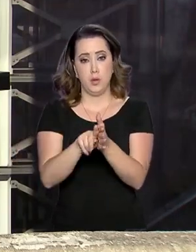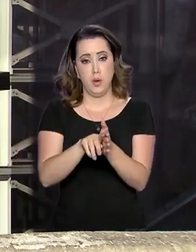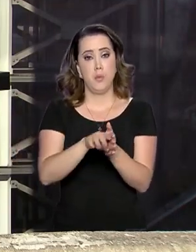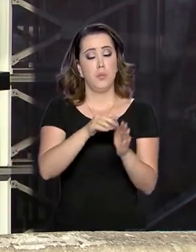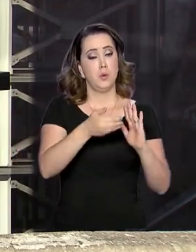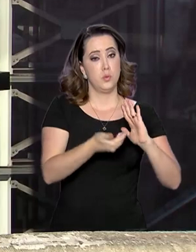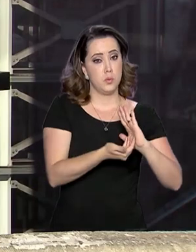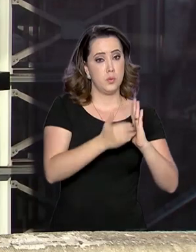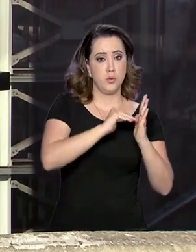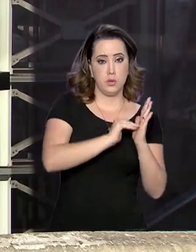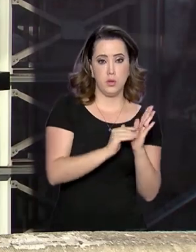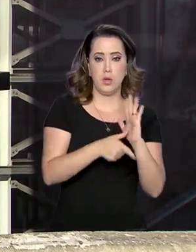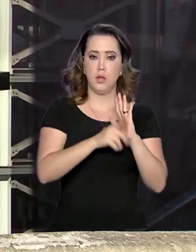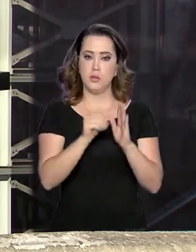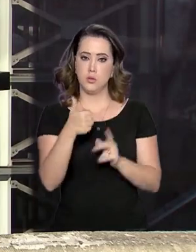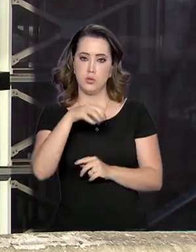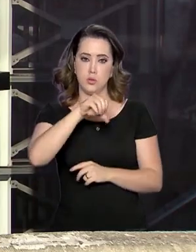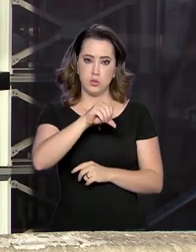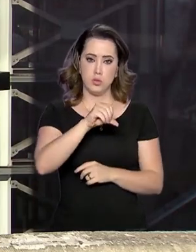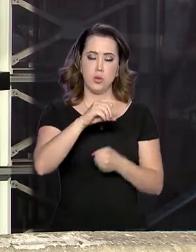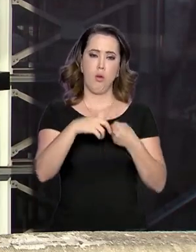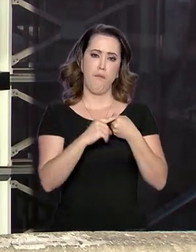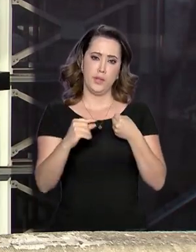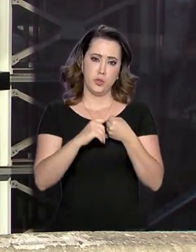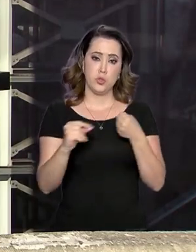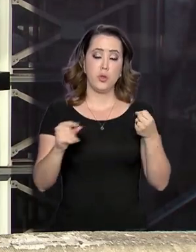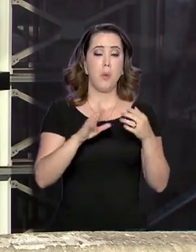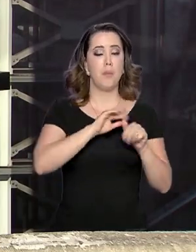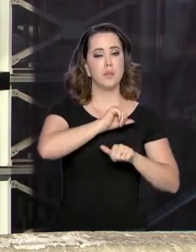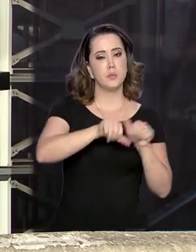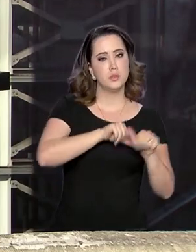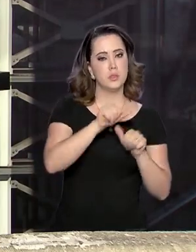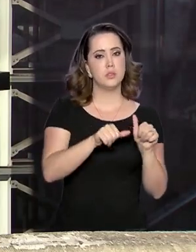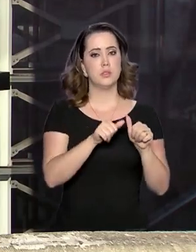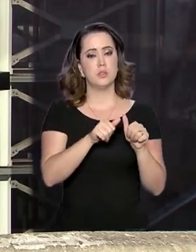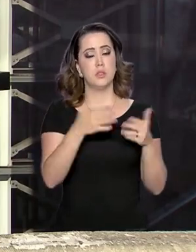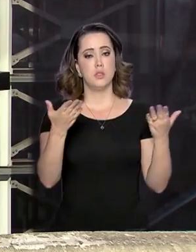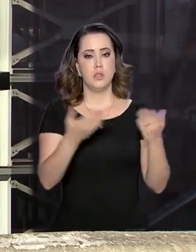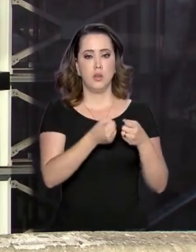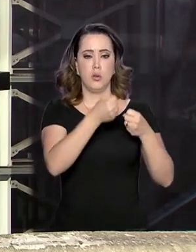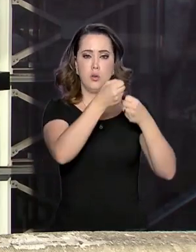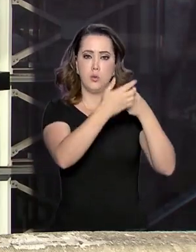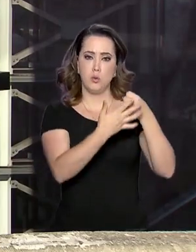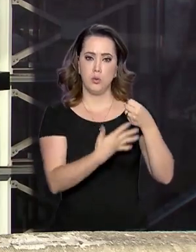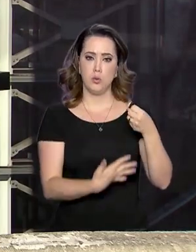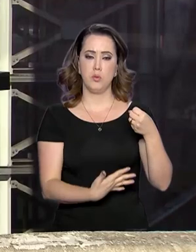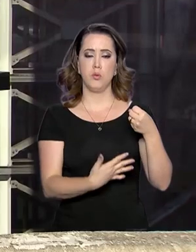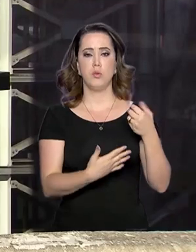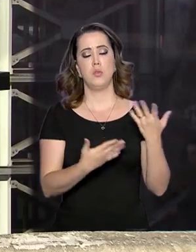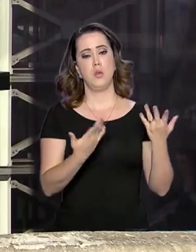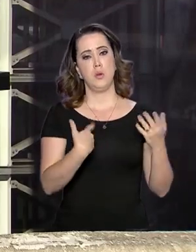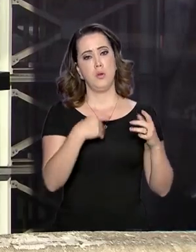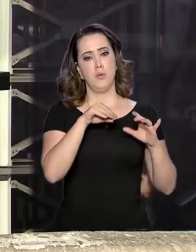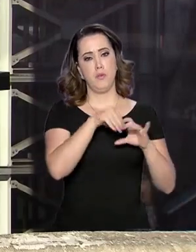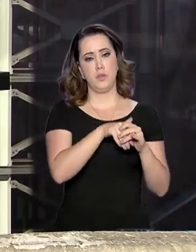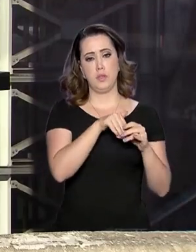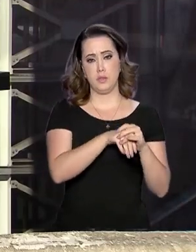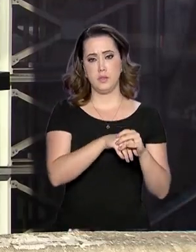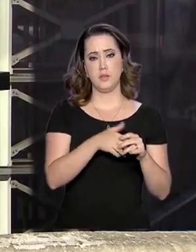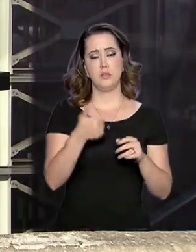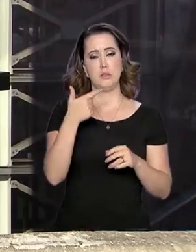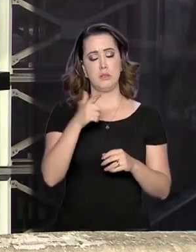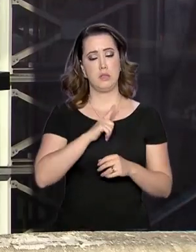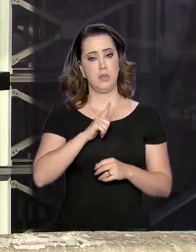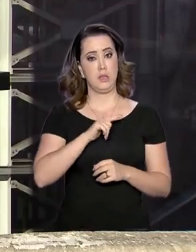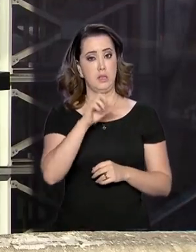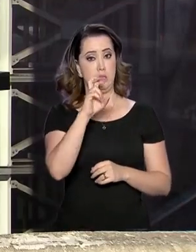o texto tinha 19 artigos, mas os senadores e deputados fizeram mudanças e o projeto de lei, que agora deve ir a plenário, ficou com